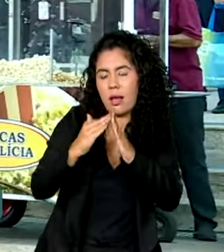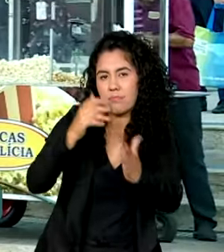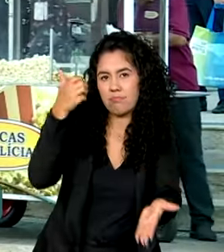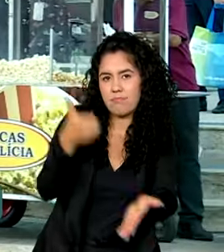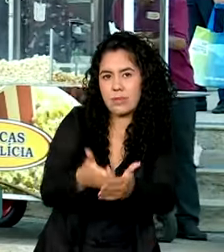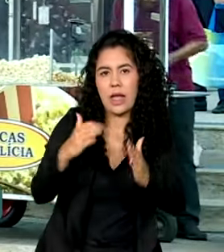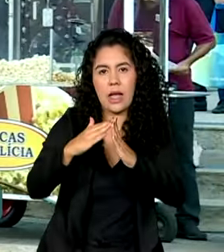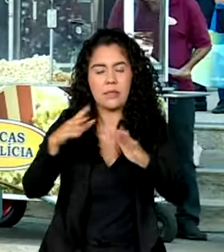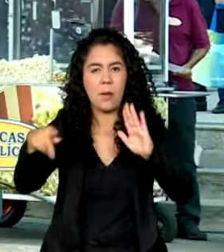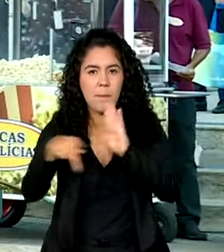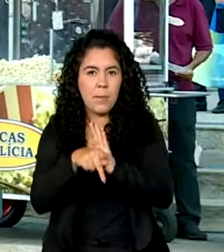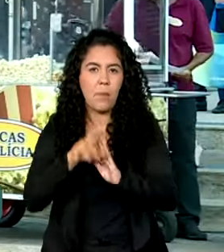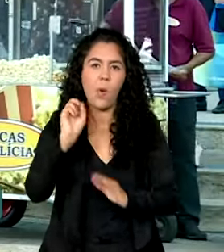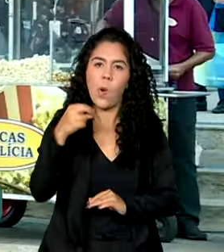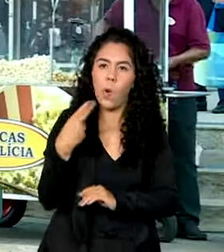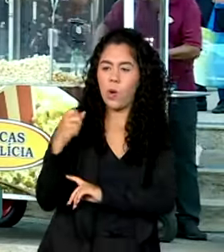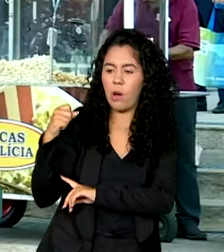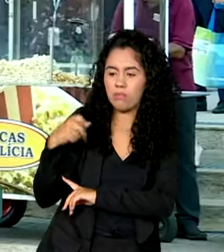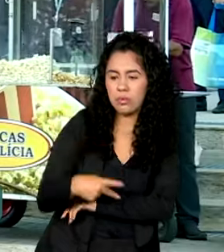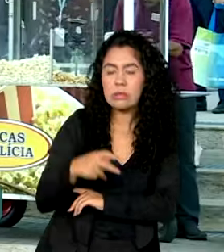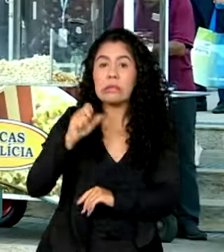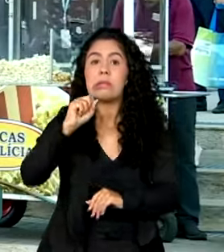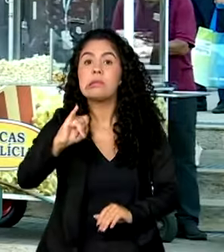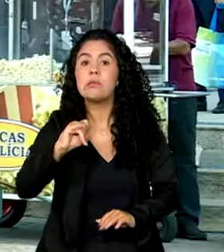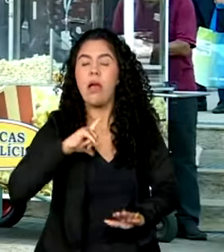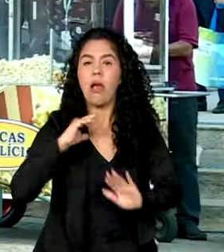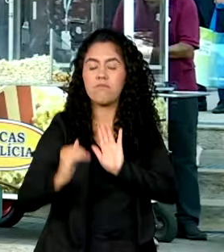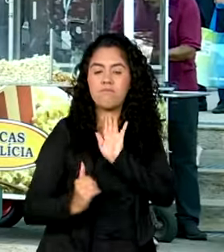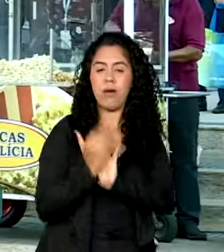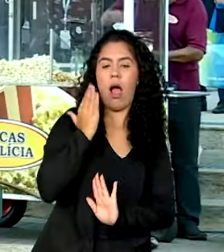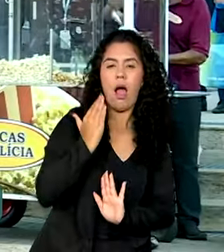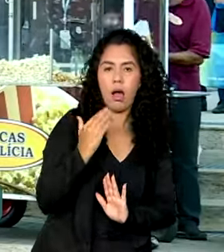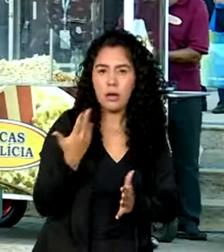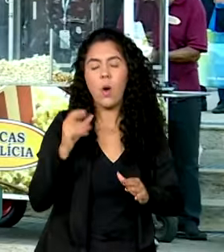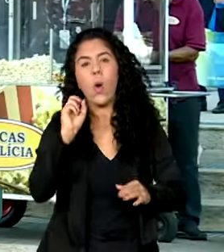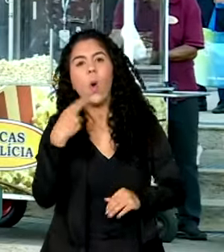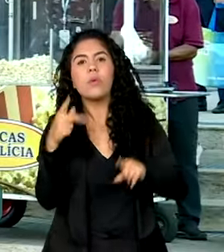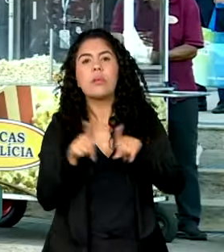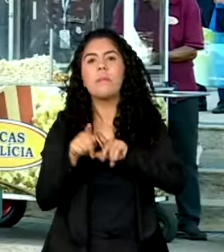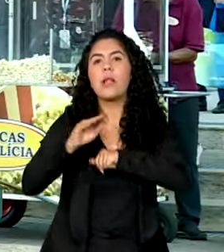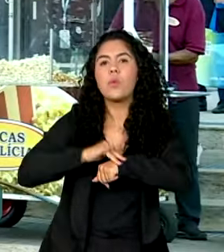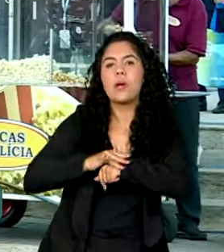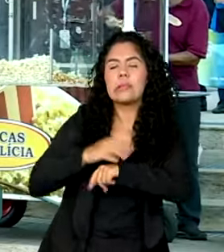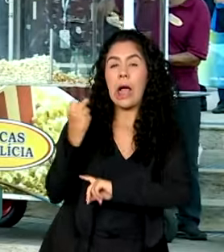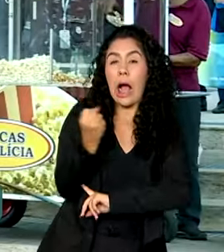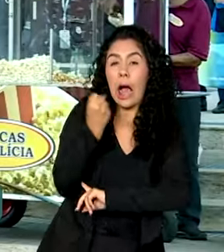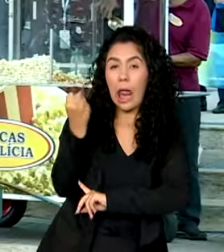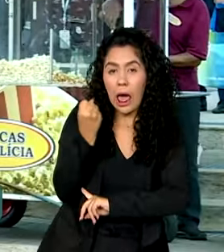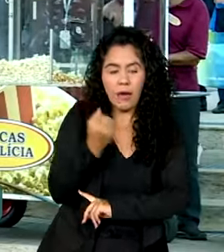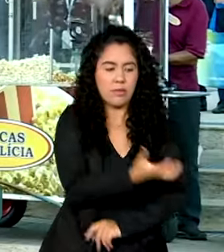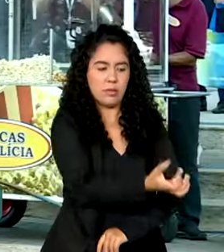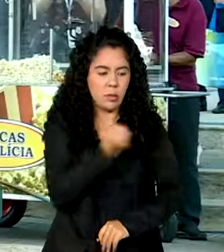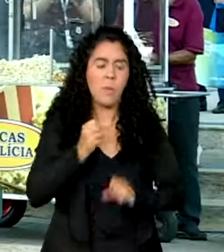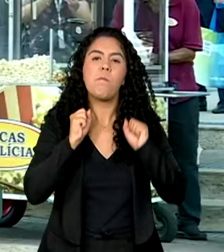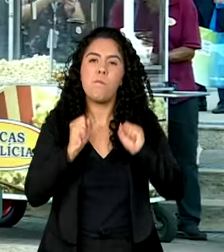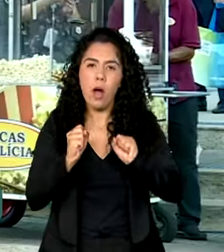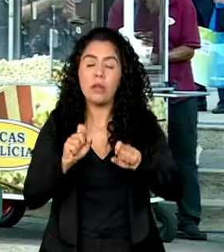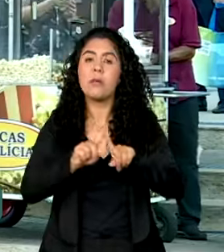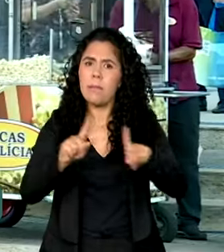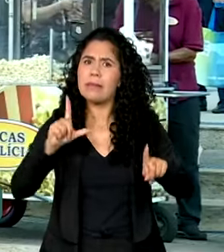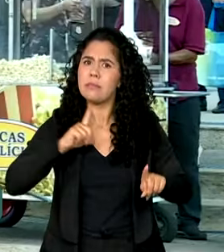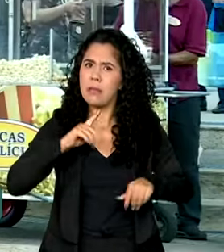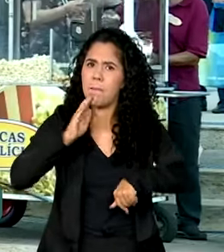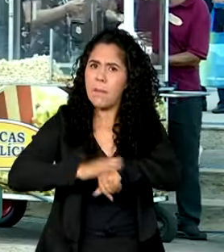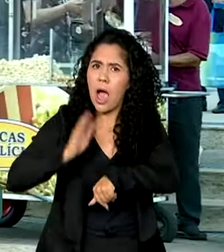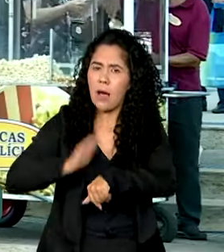aposentadoria, na demissão sem justa causa ou por uma doença grave, por exemplo. Mas o fundo vai além e